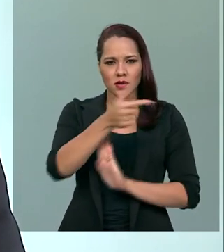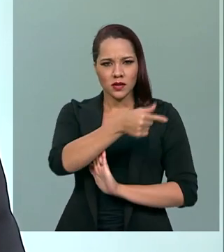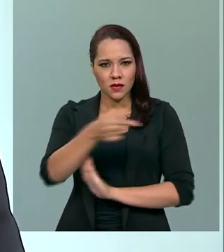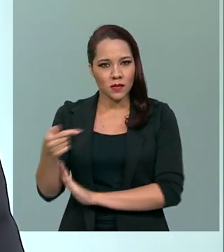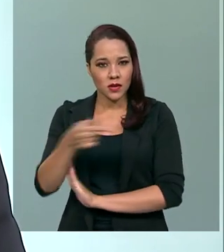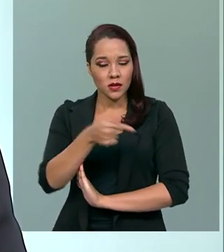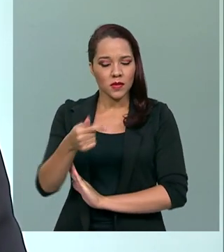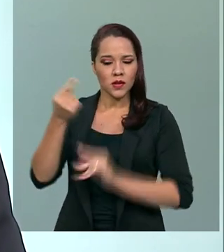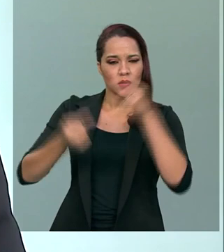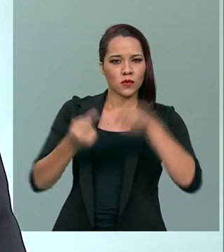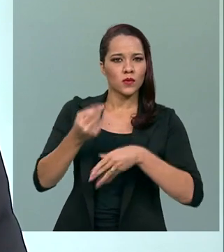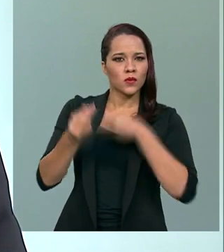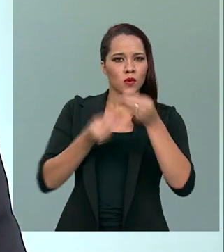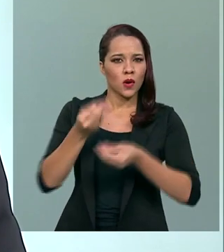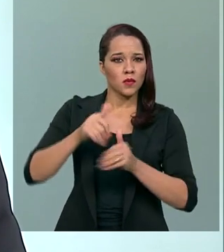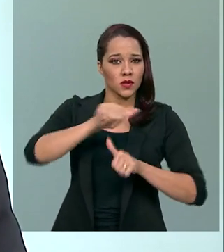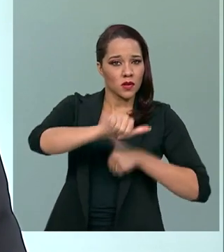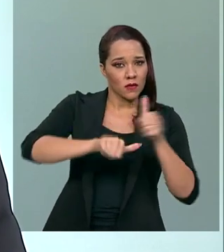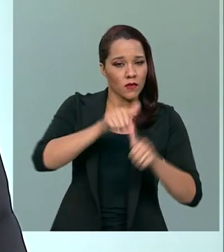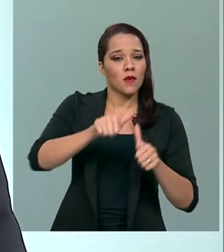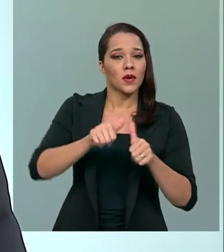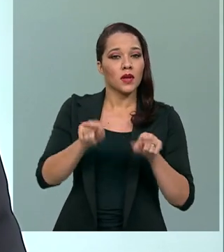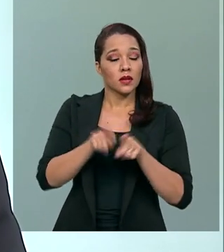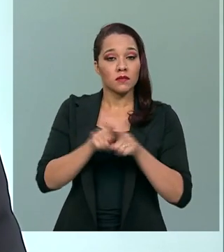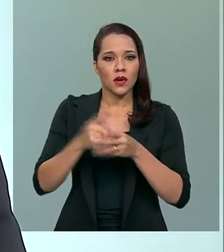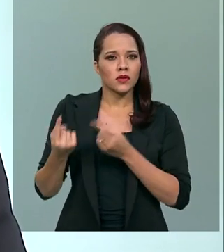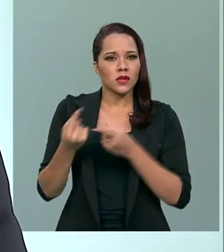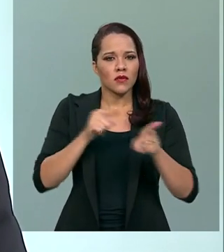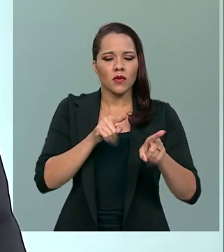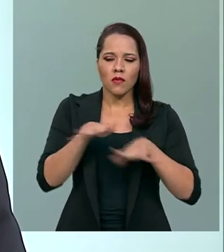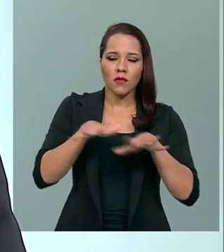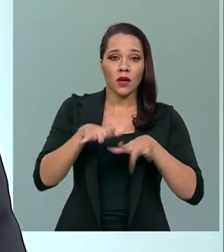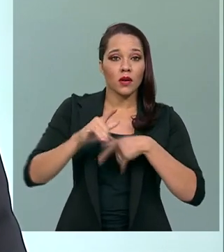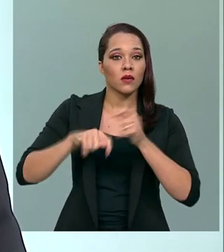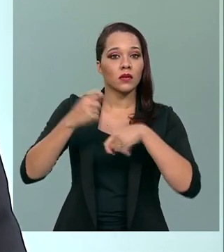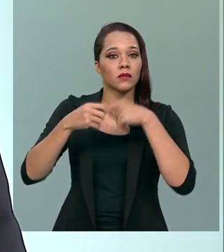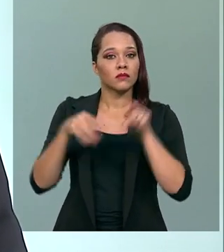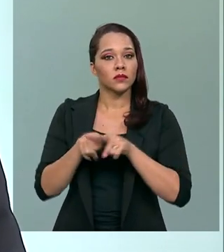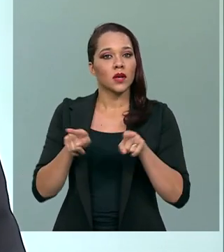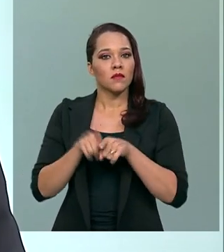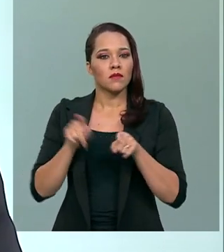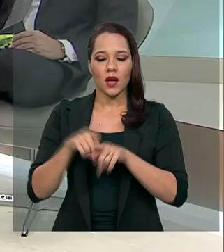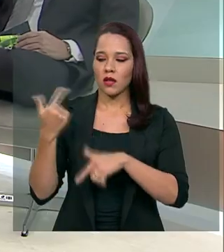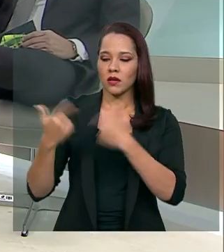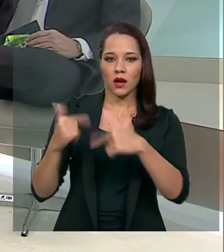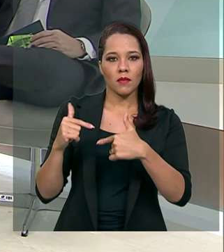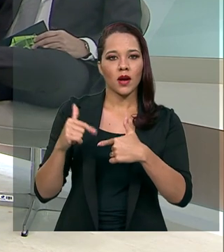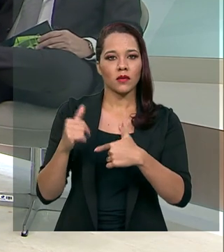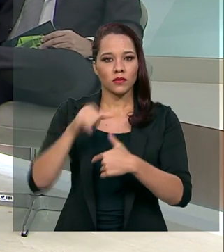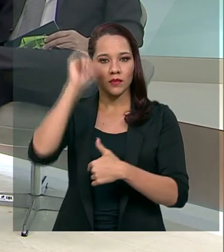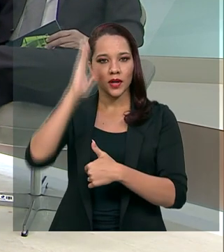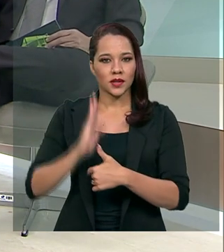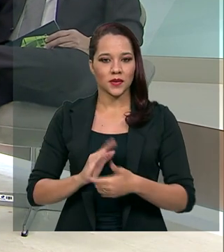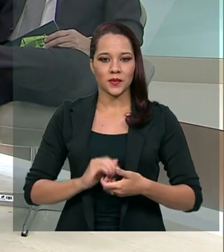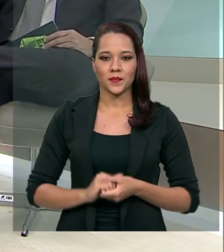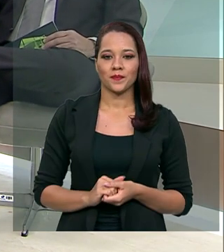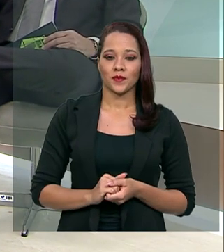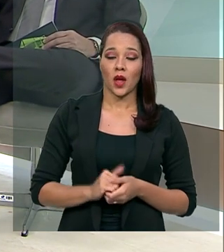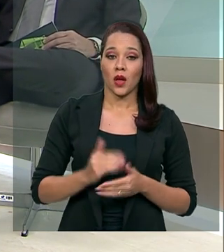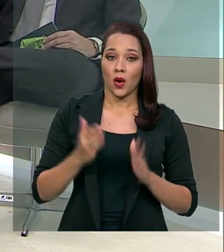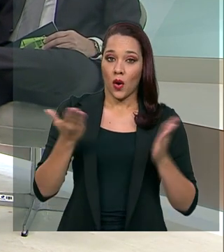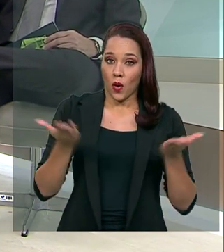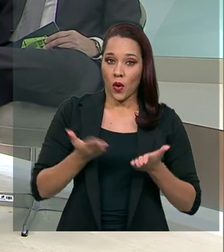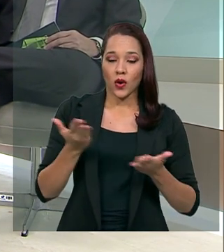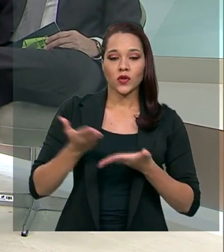os rumos desta reforma e os desafios para movimentar a economia e o emprego no país. No programa de hoje o